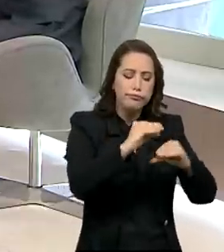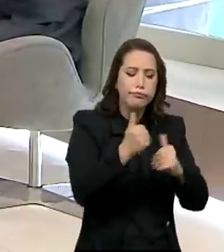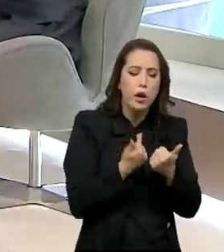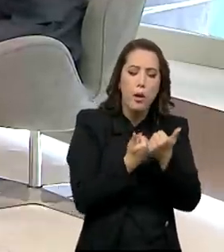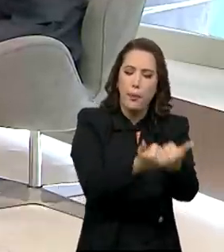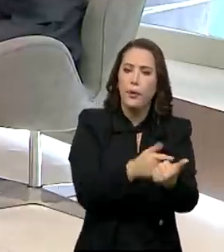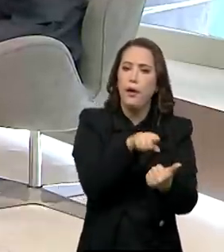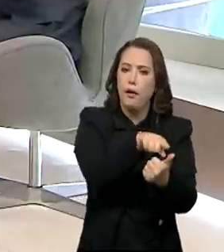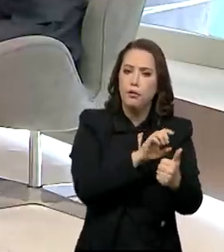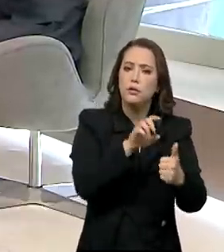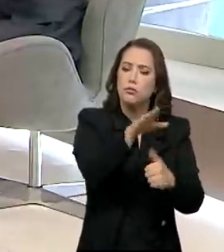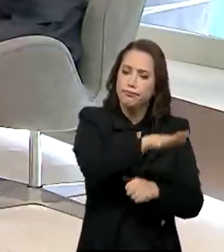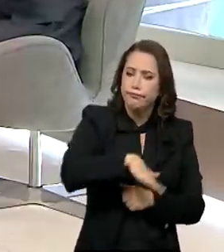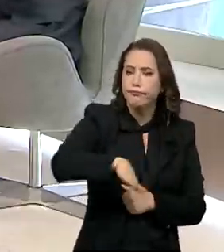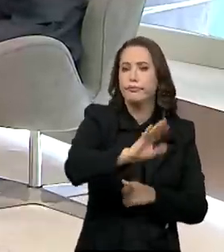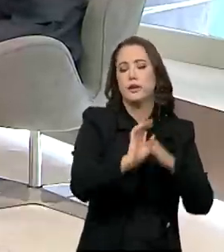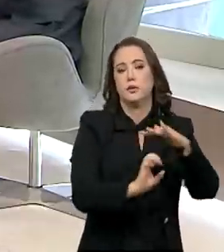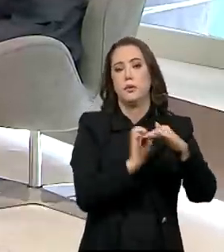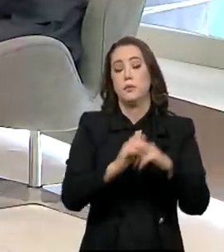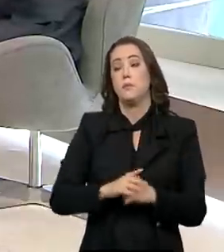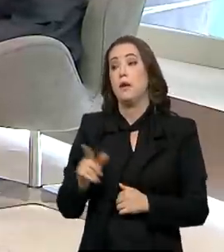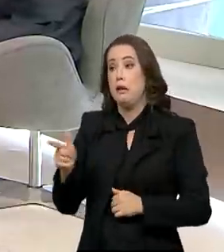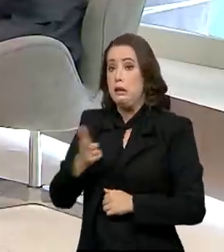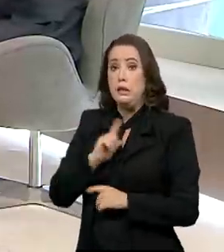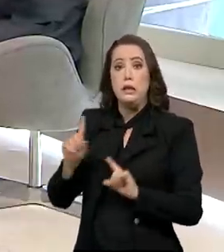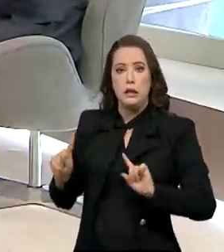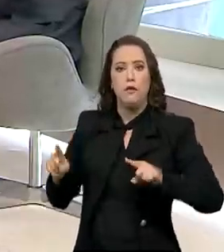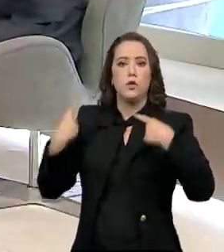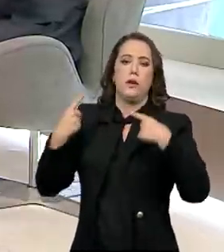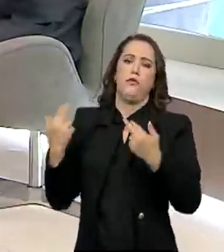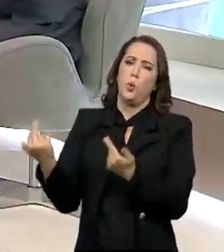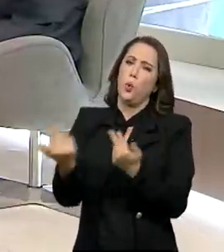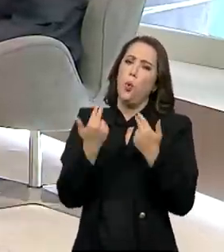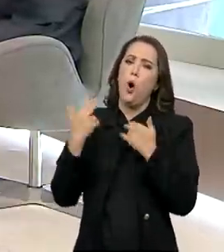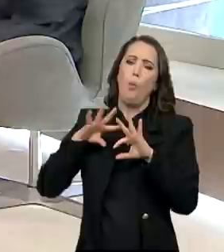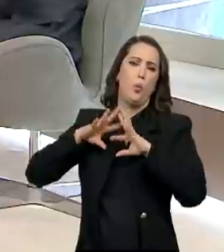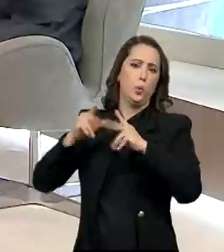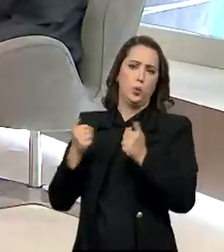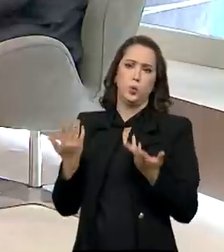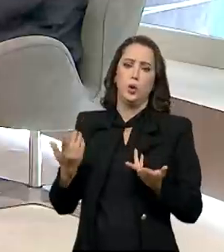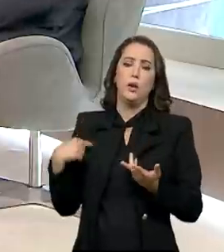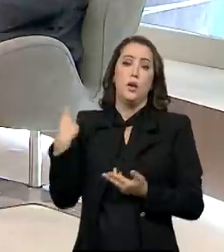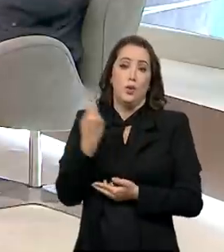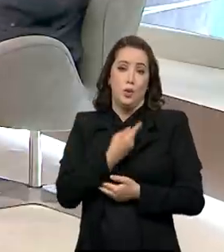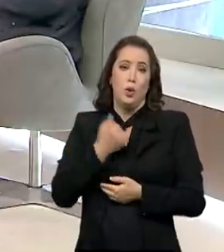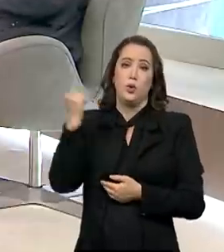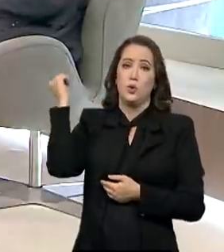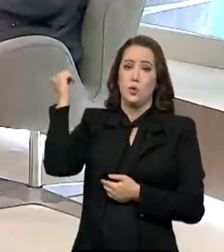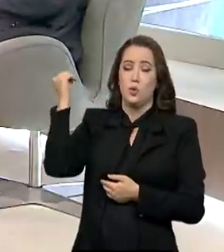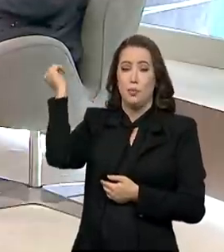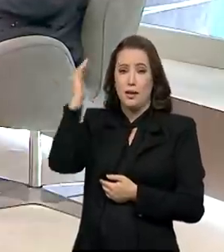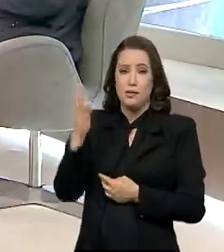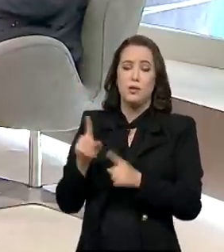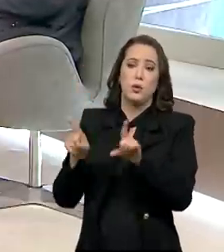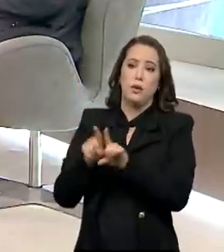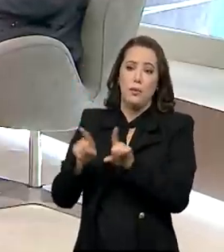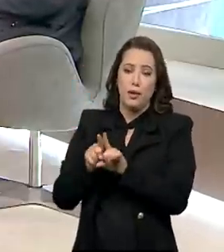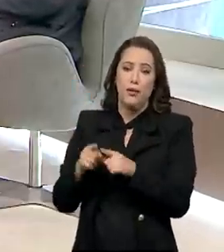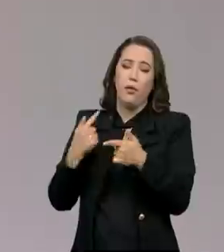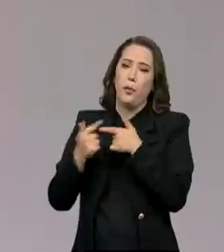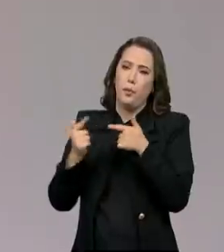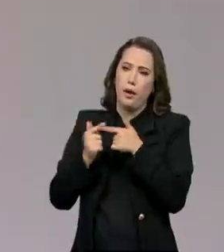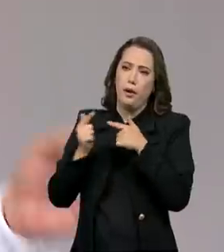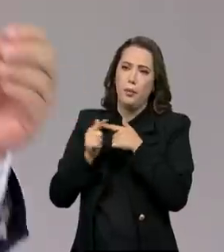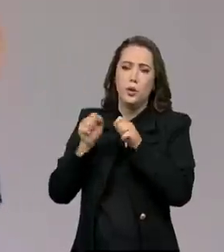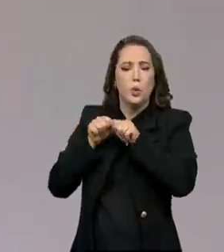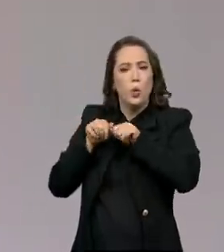BNDES, o senhor enfrentou um grande desafio, como o mundo enfrentou, o Brasil enfrentou, o governo brasileiro enfrentou, que foi a Covid-19.